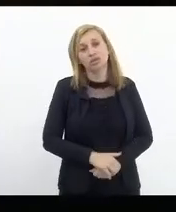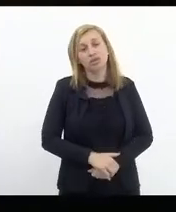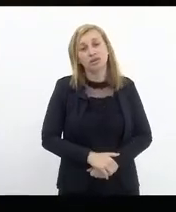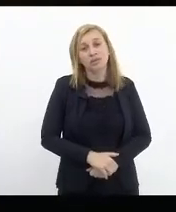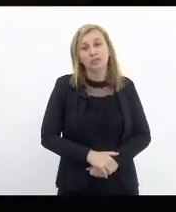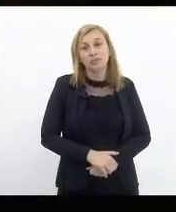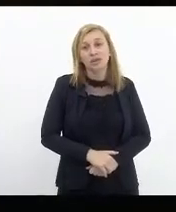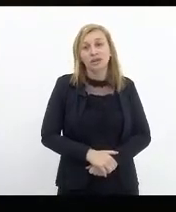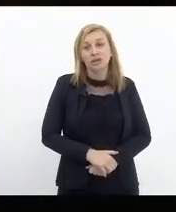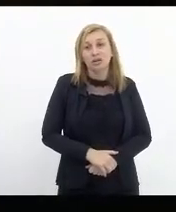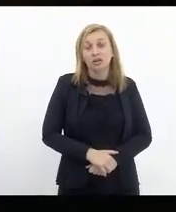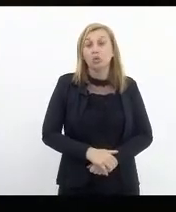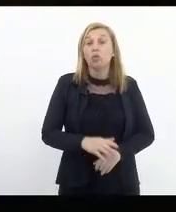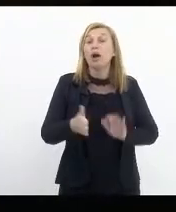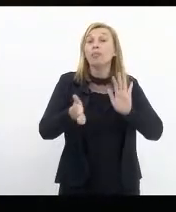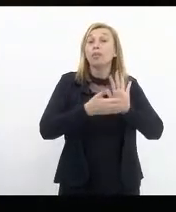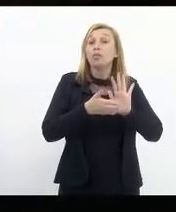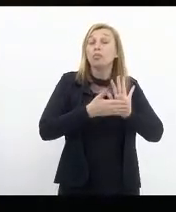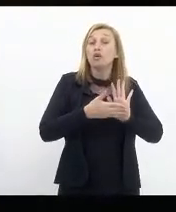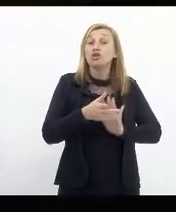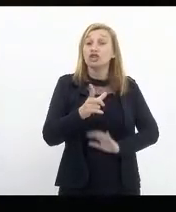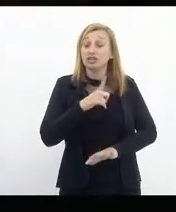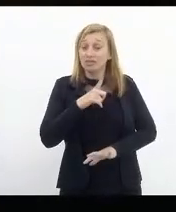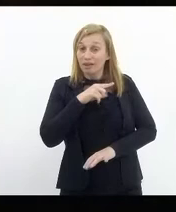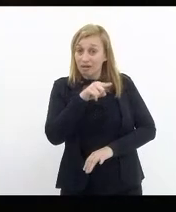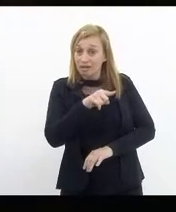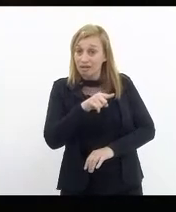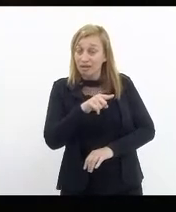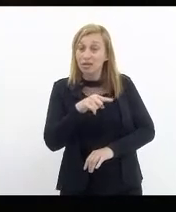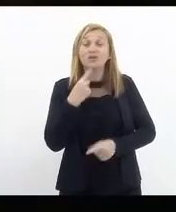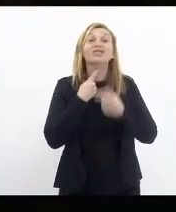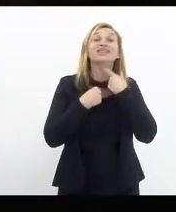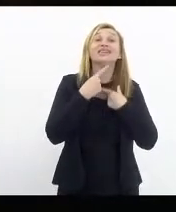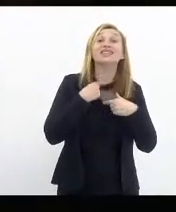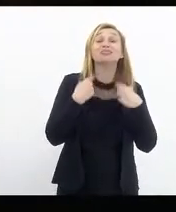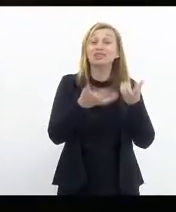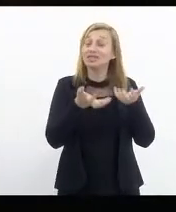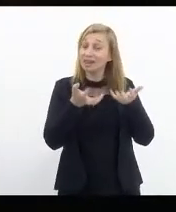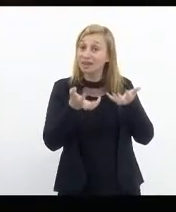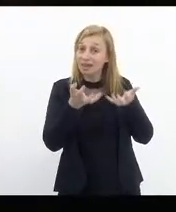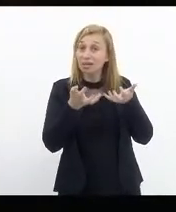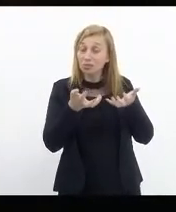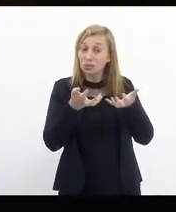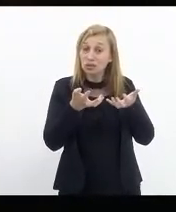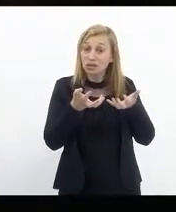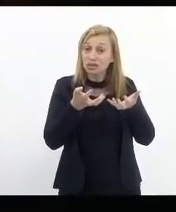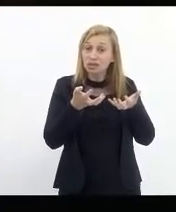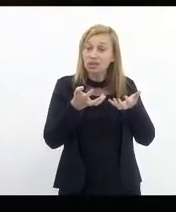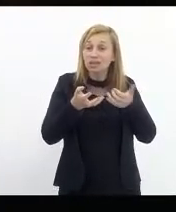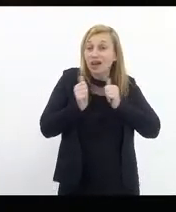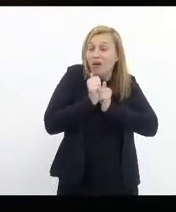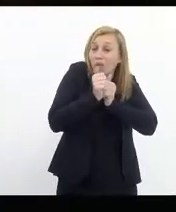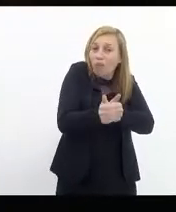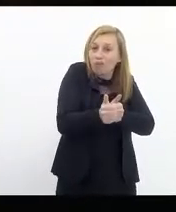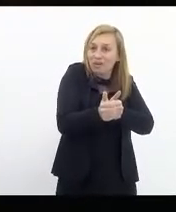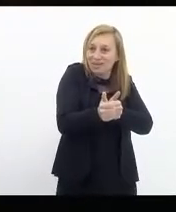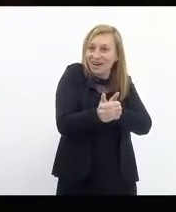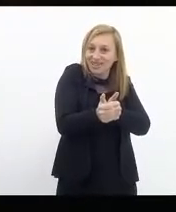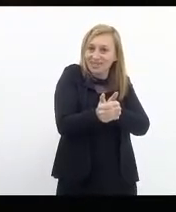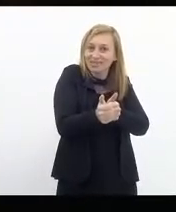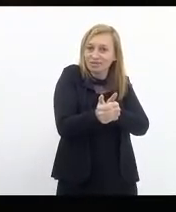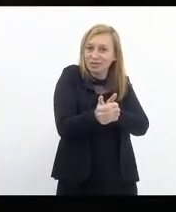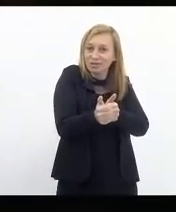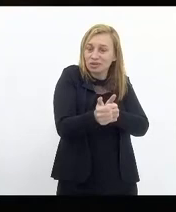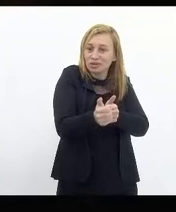aquilo que está sendo proposto, nós desejamos e queremos que seja acompanhado daquilo que nós